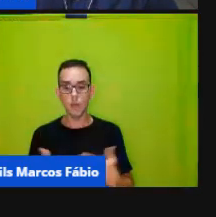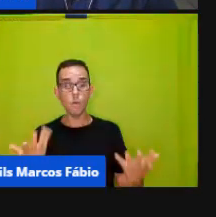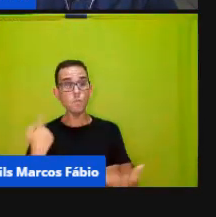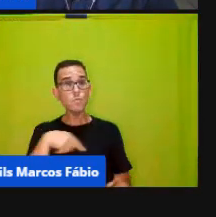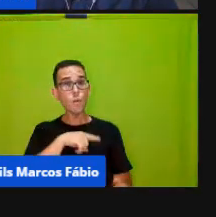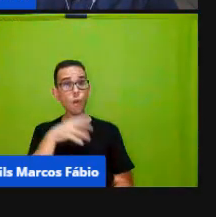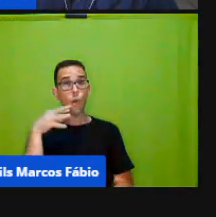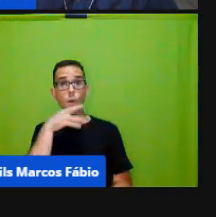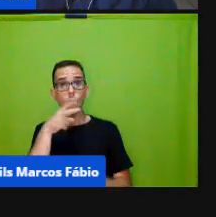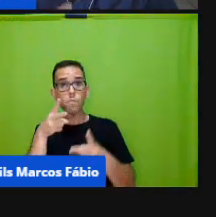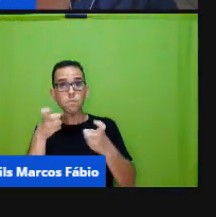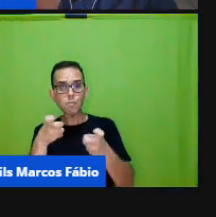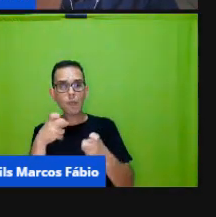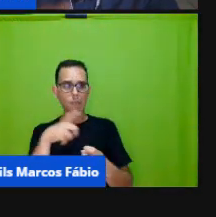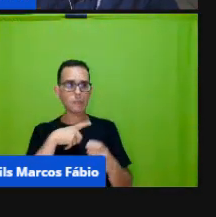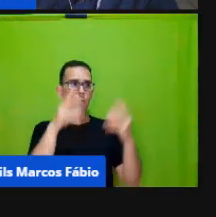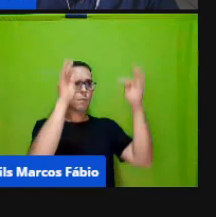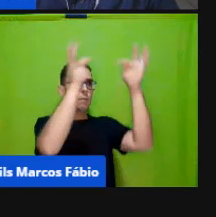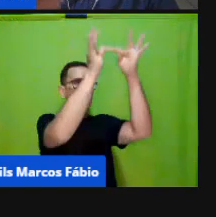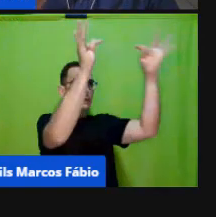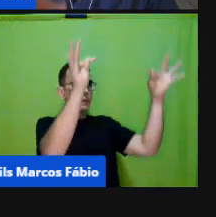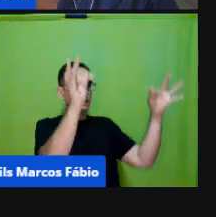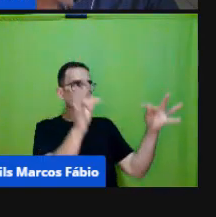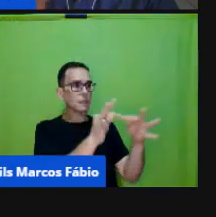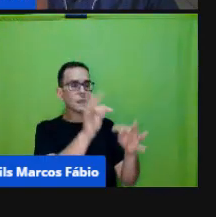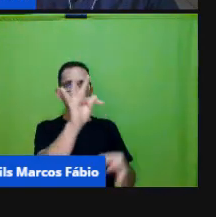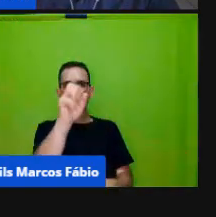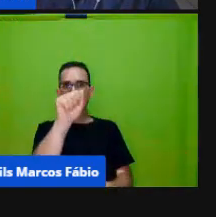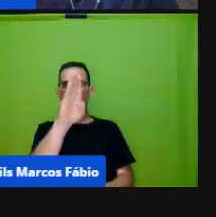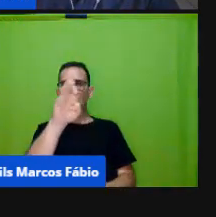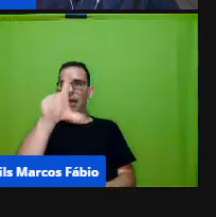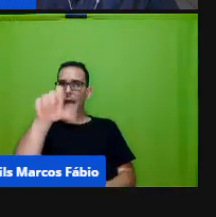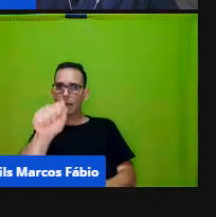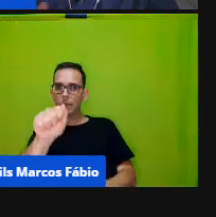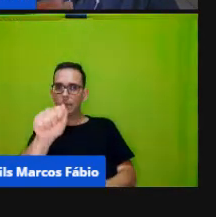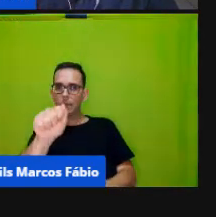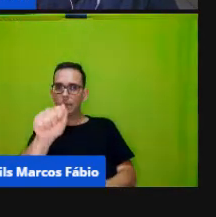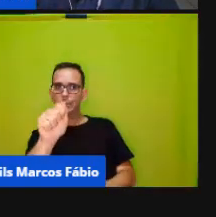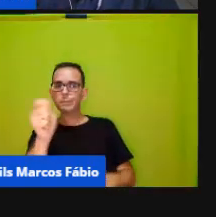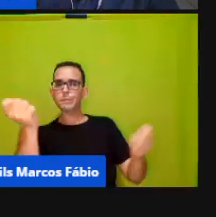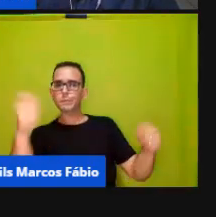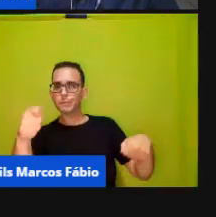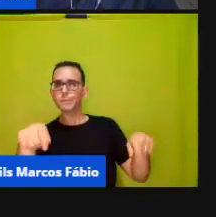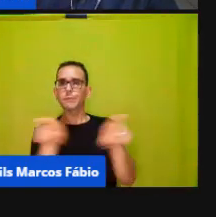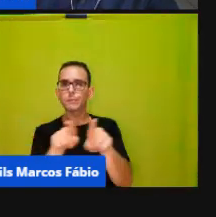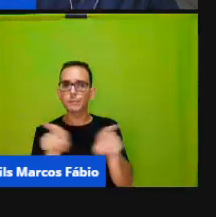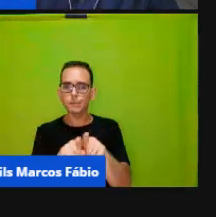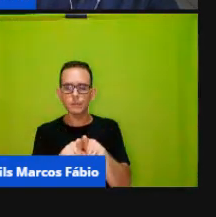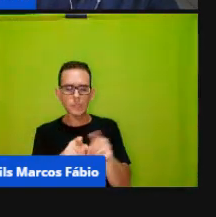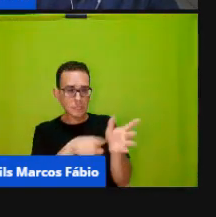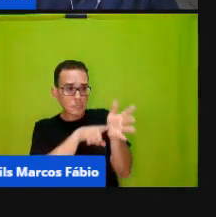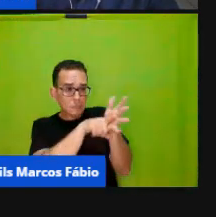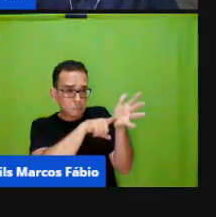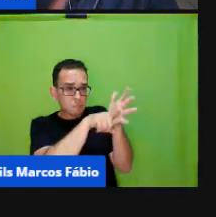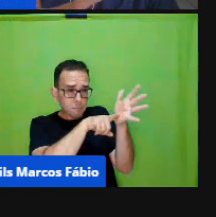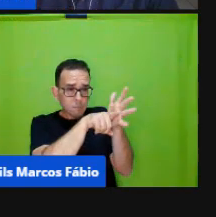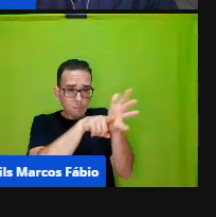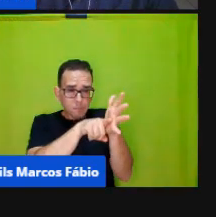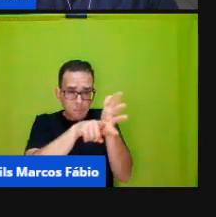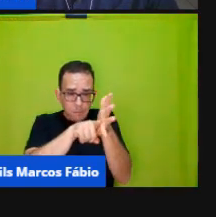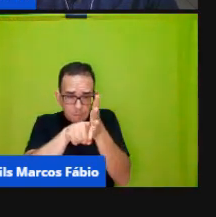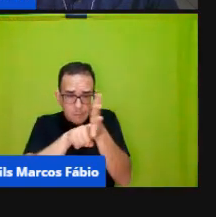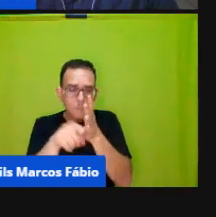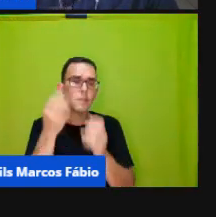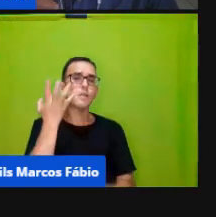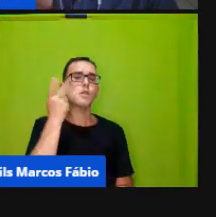que ter uma tabela ela permite mais exploração, ela permite a investigação da criança, amplia